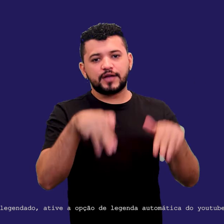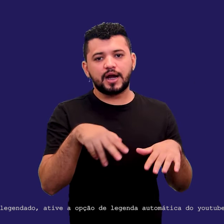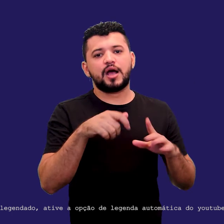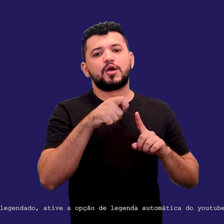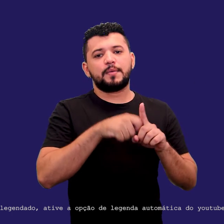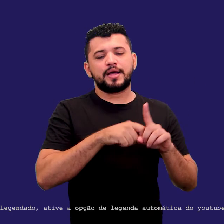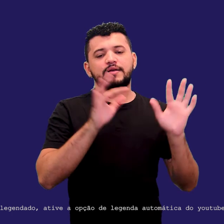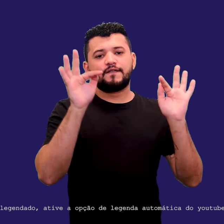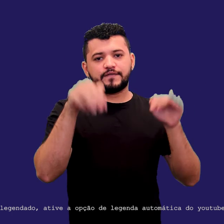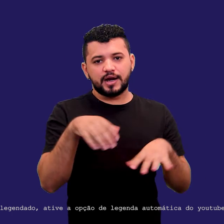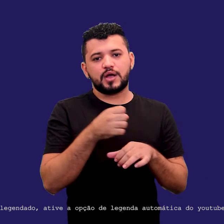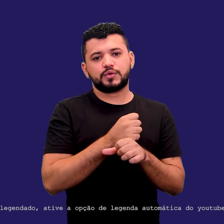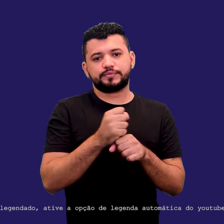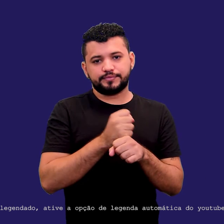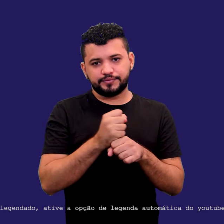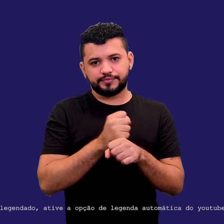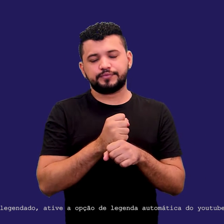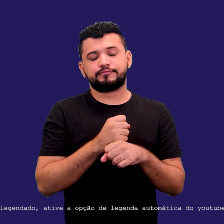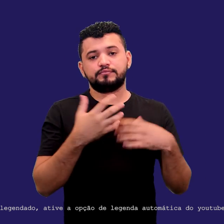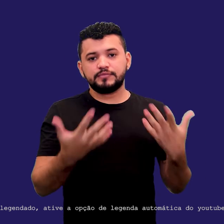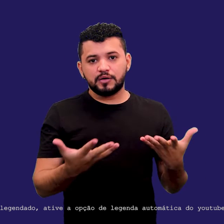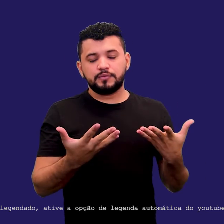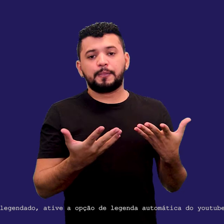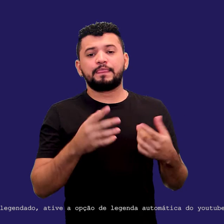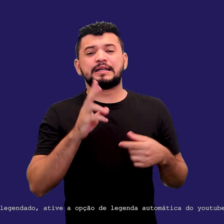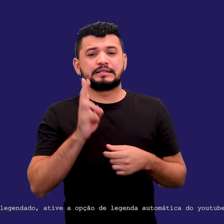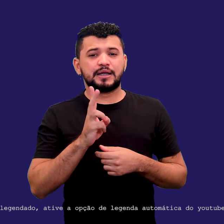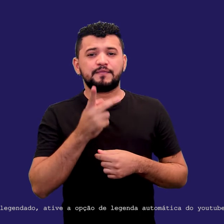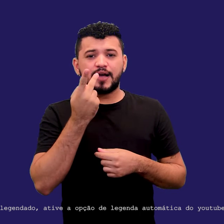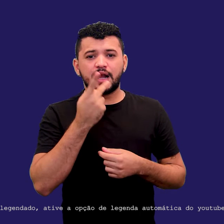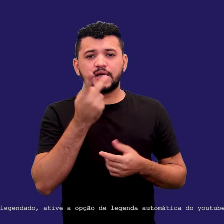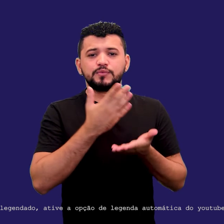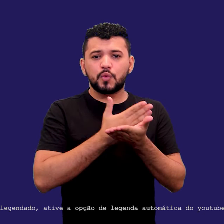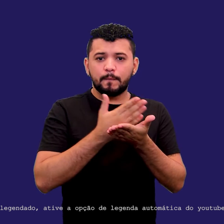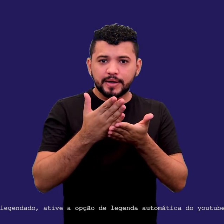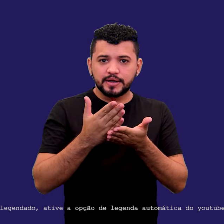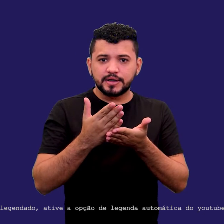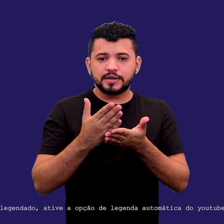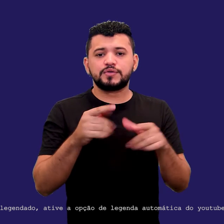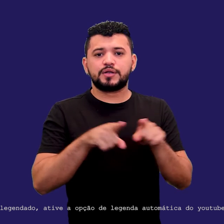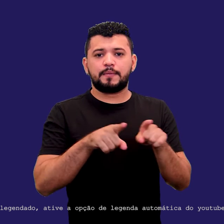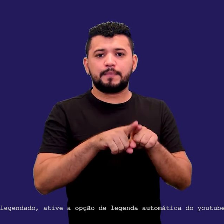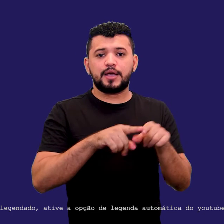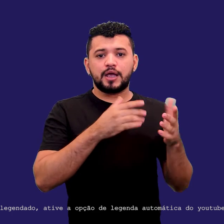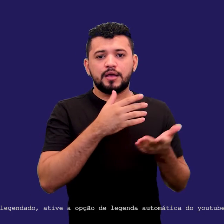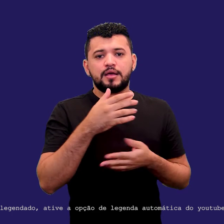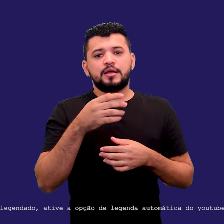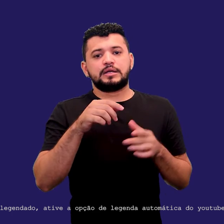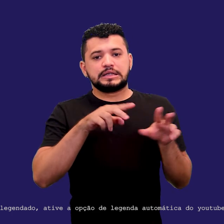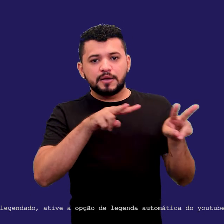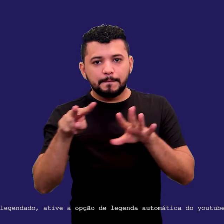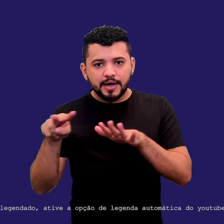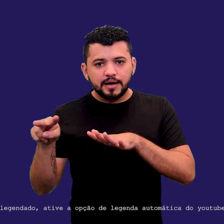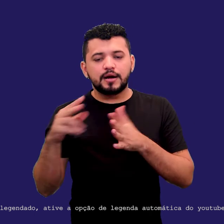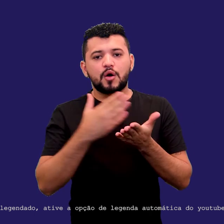final do ano. E todas as vezes que nós falamos de um início de semana, um início de mês, um início de